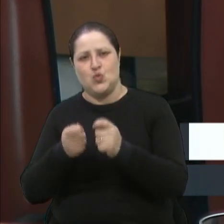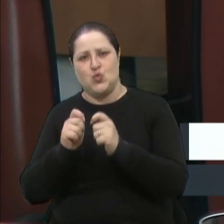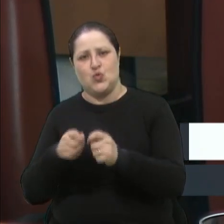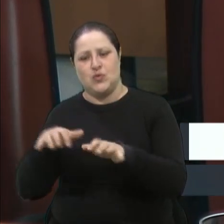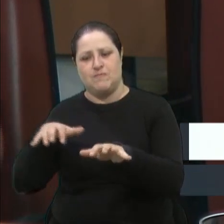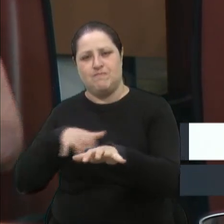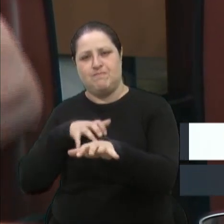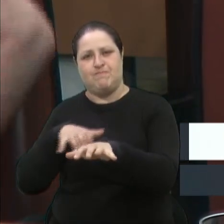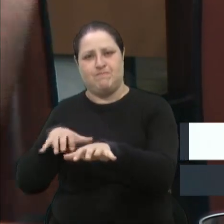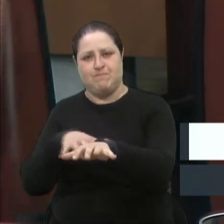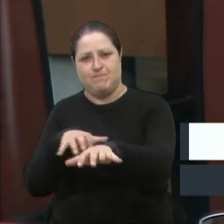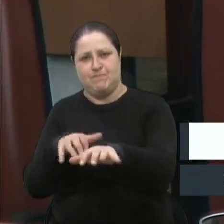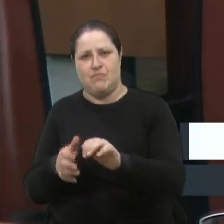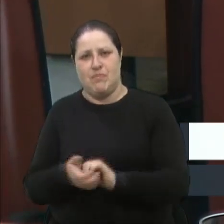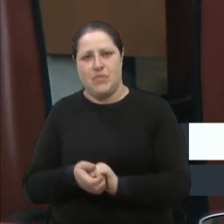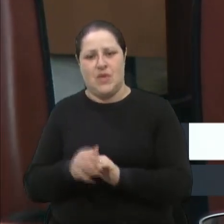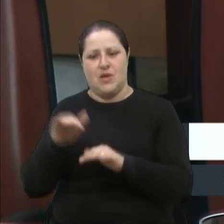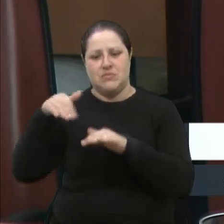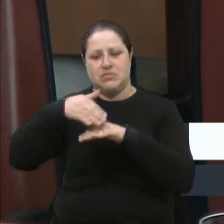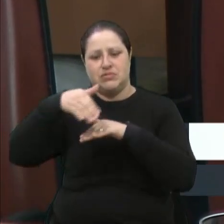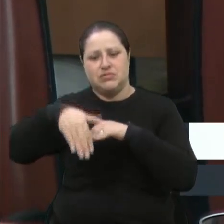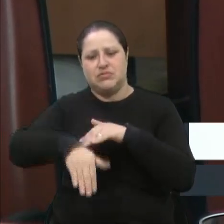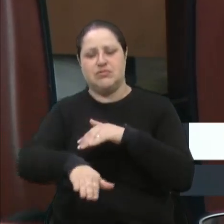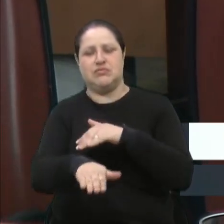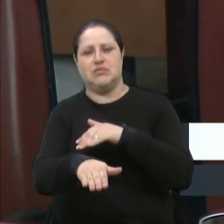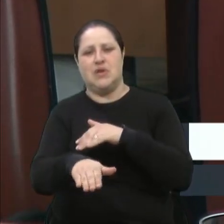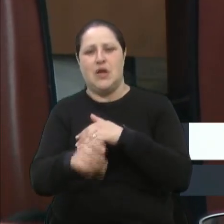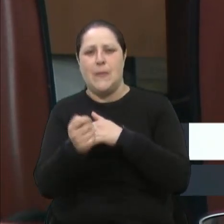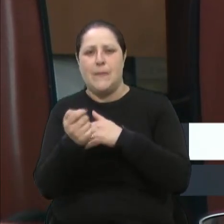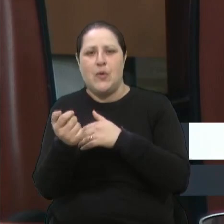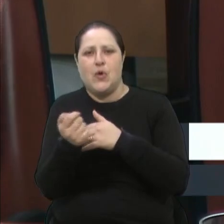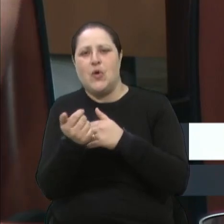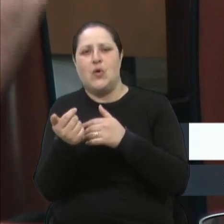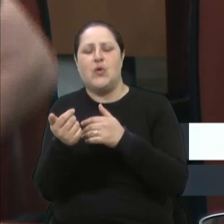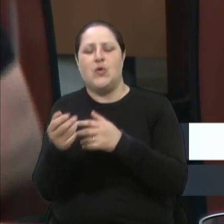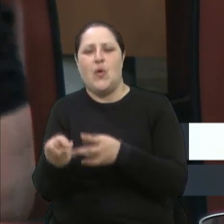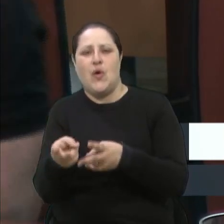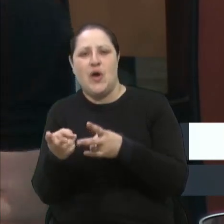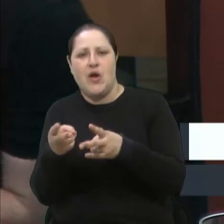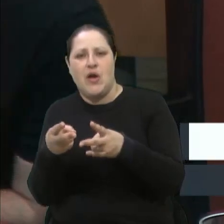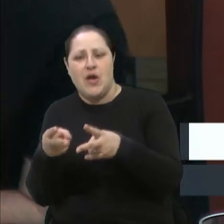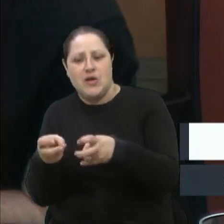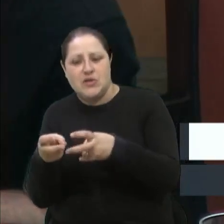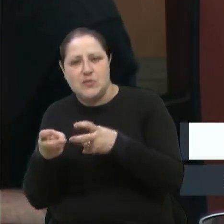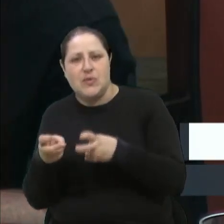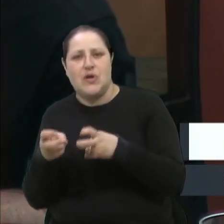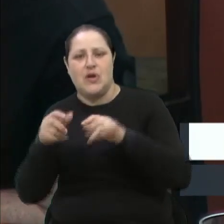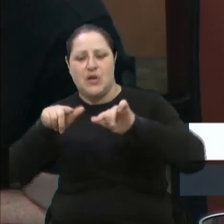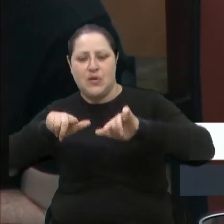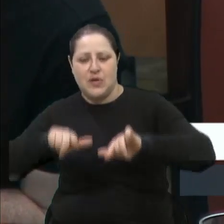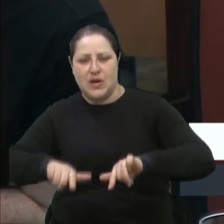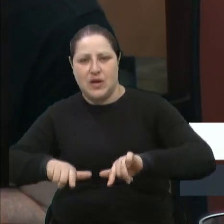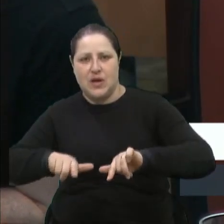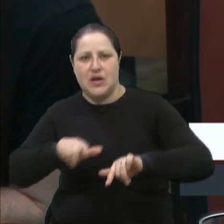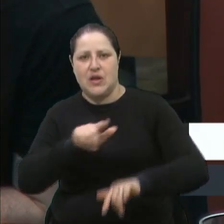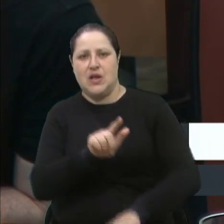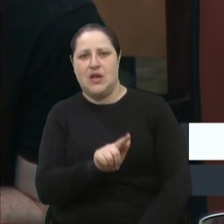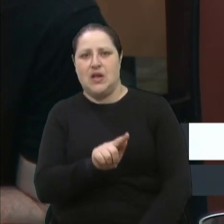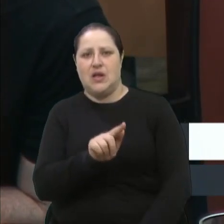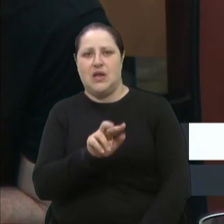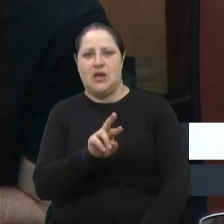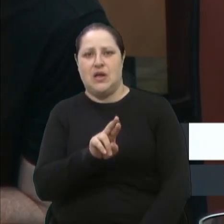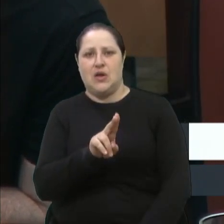pouco é explorado na Terceira Légua, a vereadora Tatiana, a gruta da Terceira Légua.